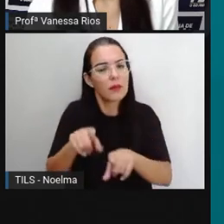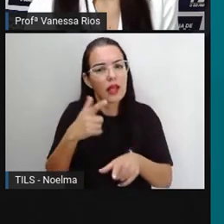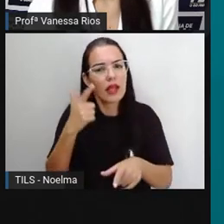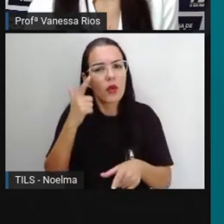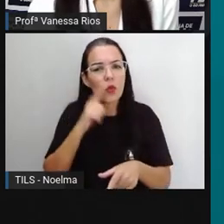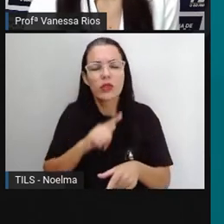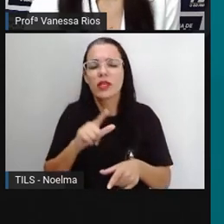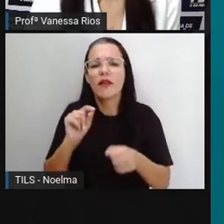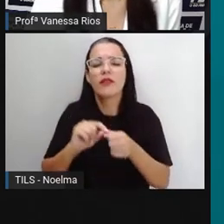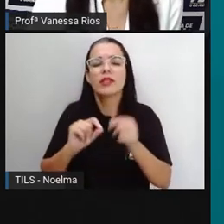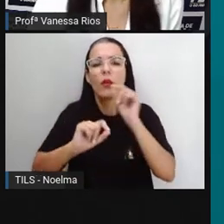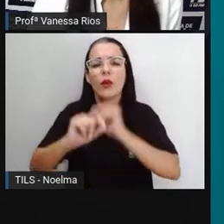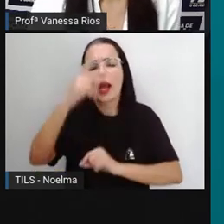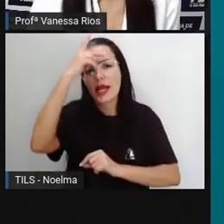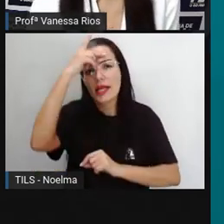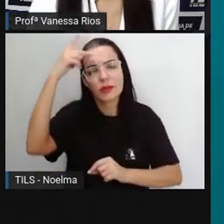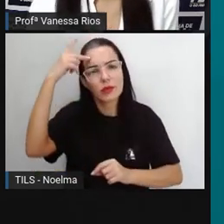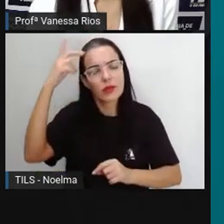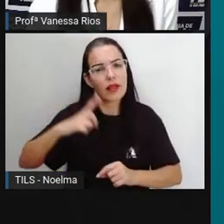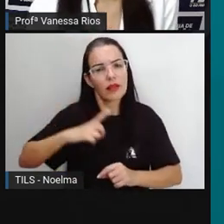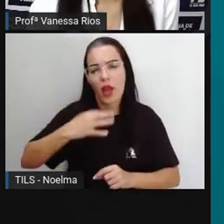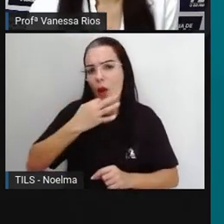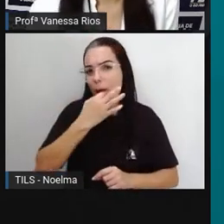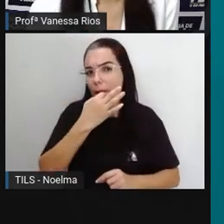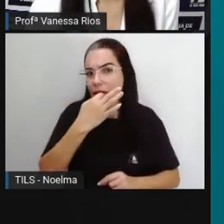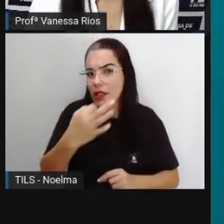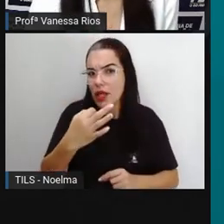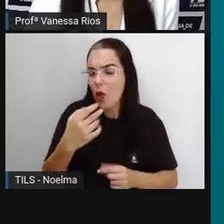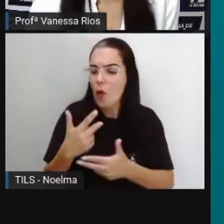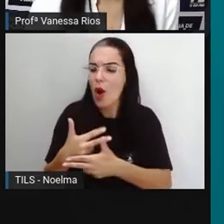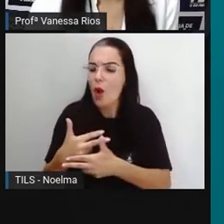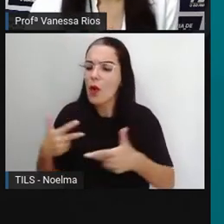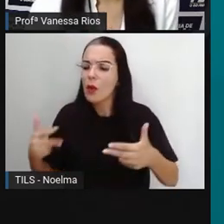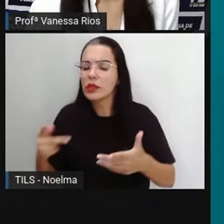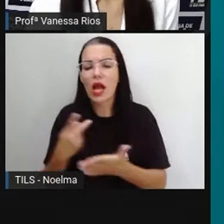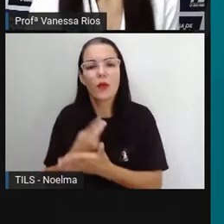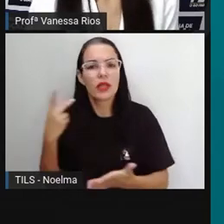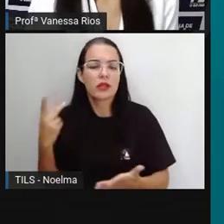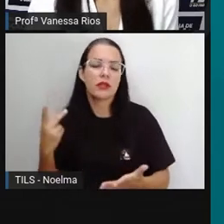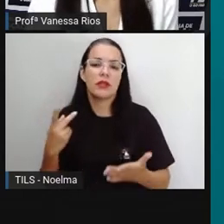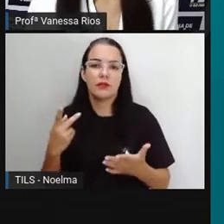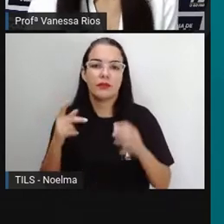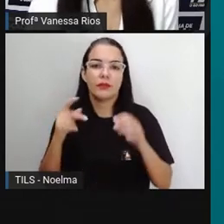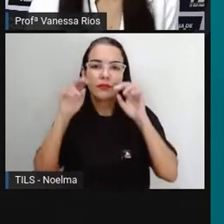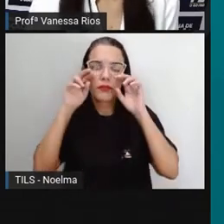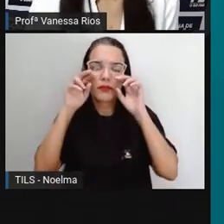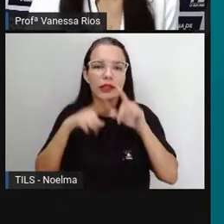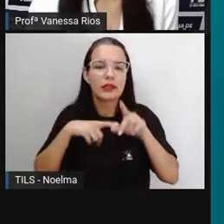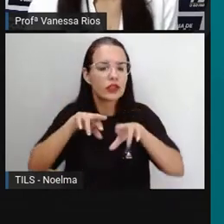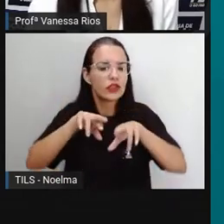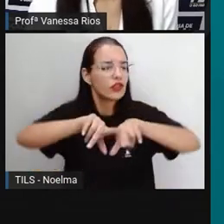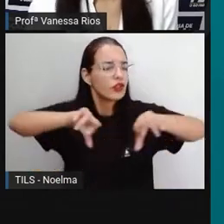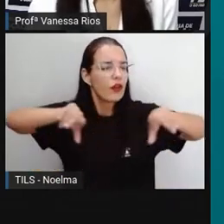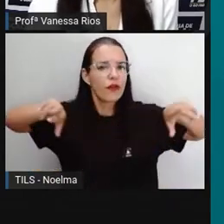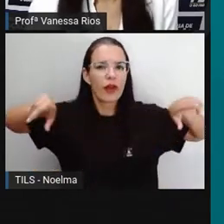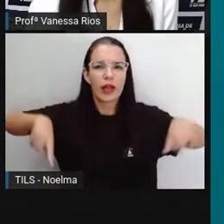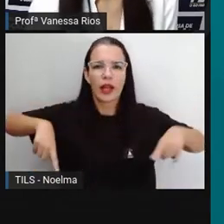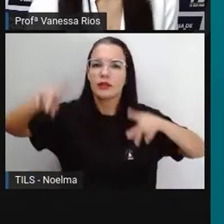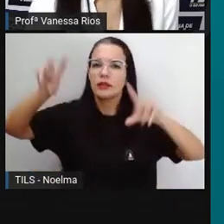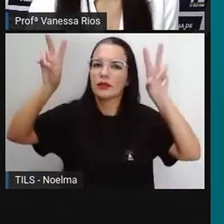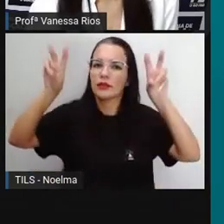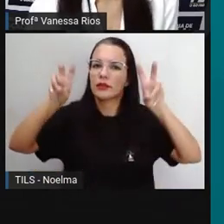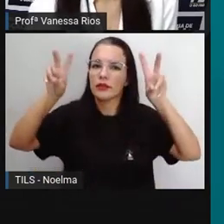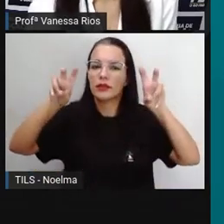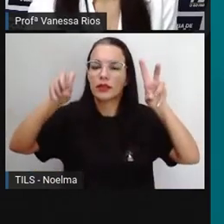com que as pessoas tenham opinião em relação aos fatos que estão sendo tratados nos mais variados aí temas